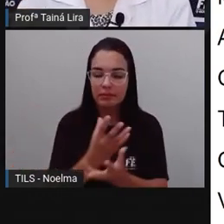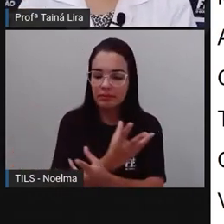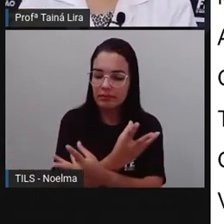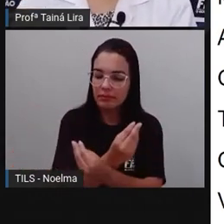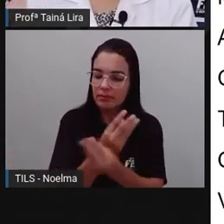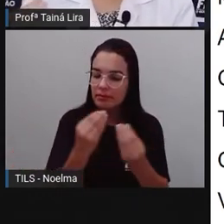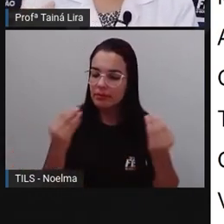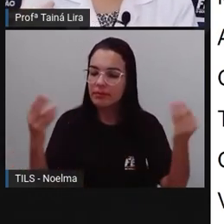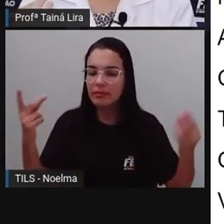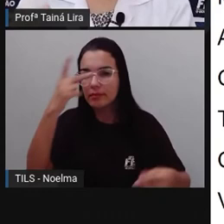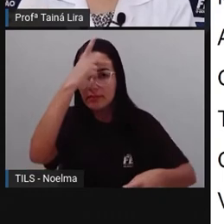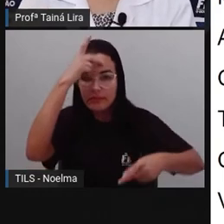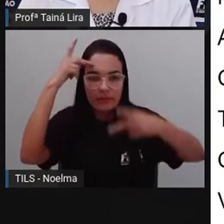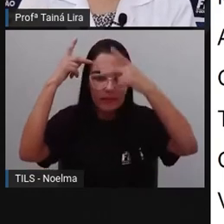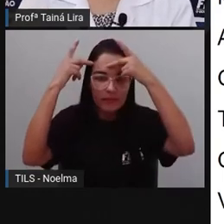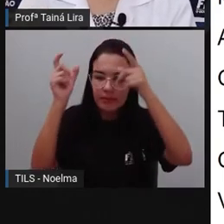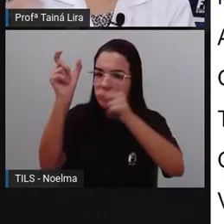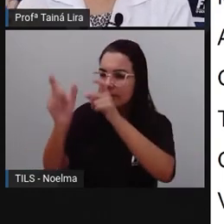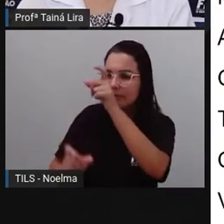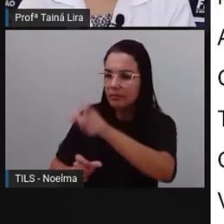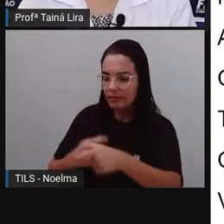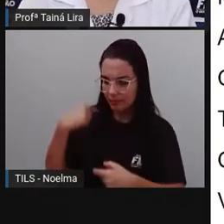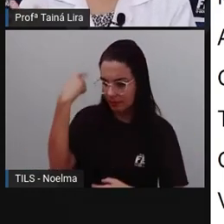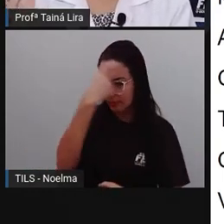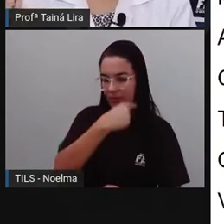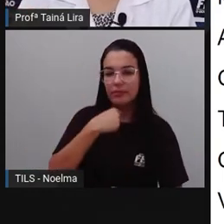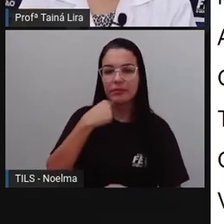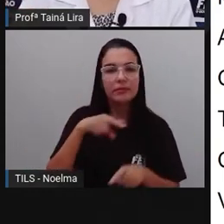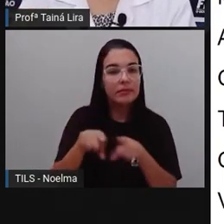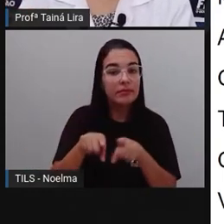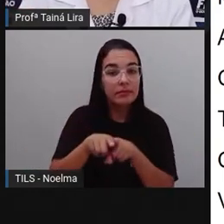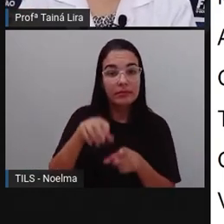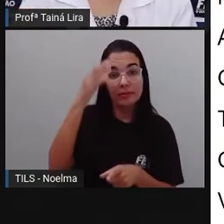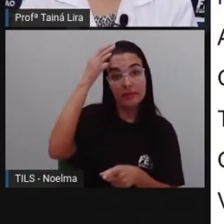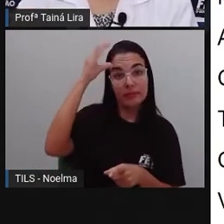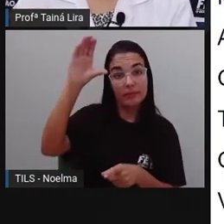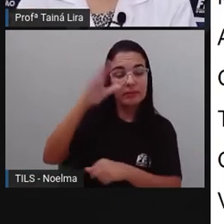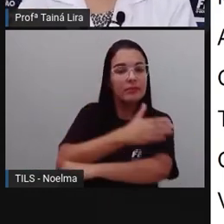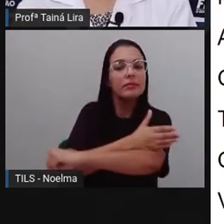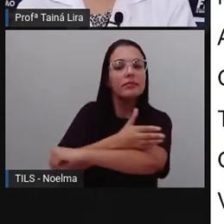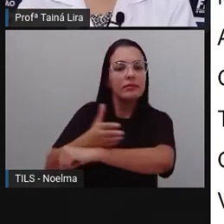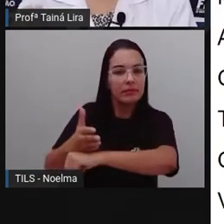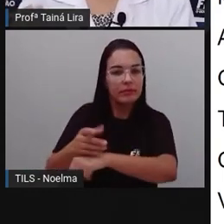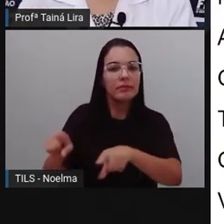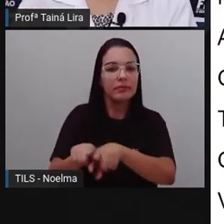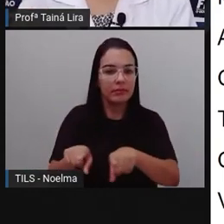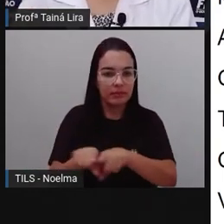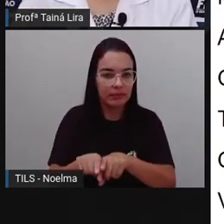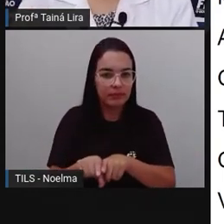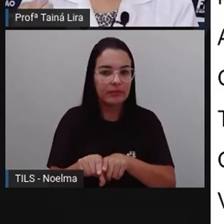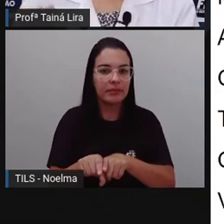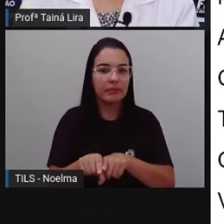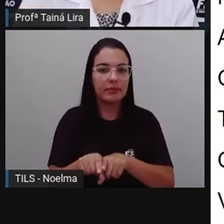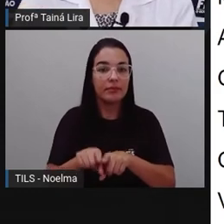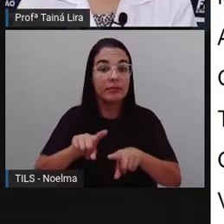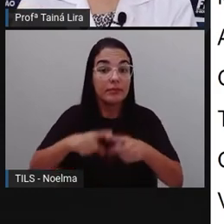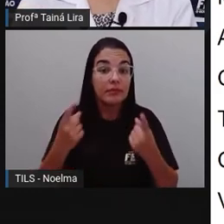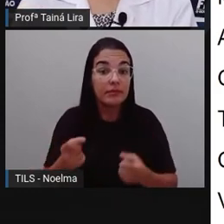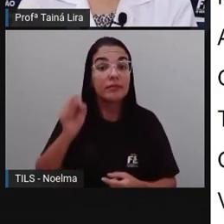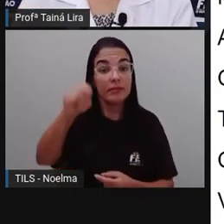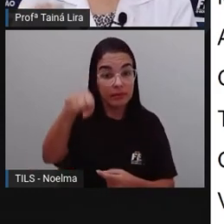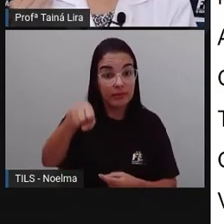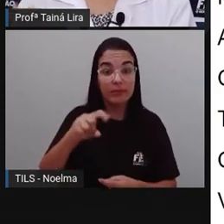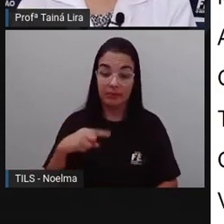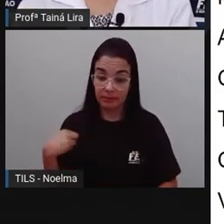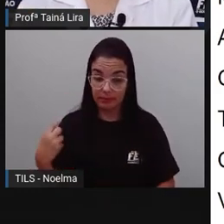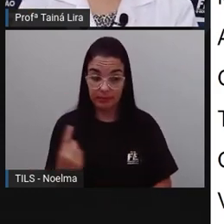povos, tanto na aparência física, como na cultura e nos costumes. E é exatamente isso que torna o nosso